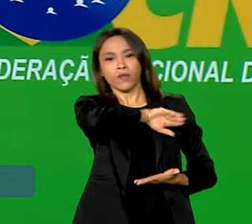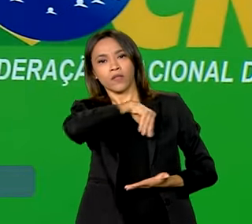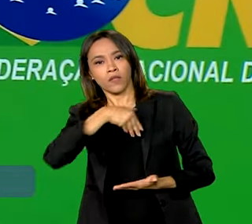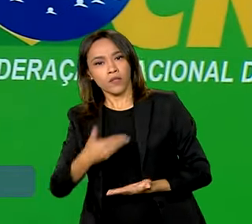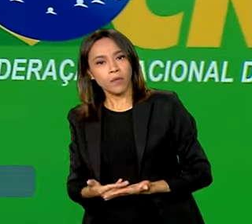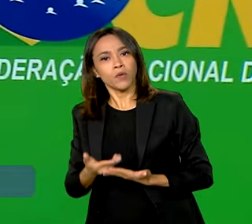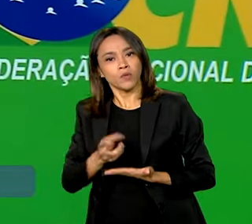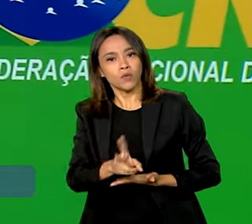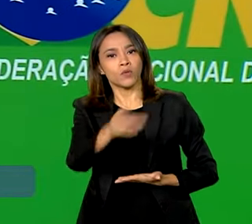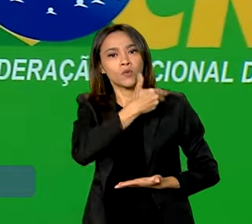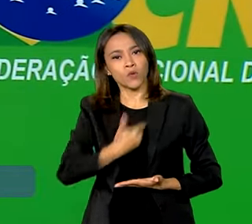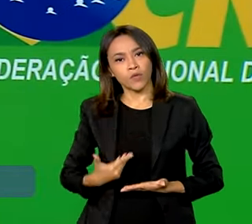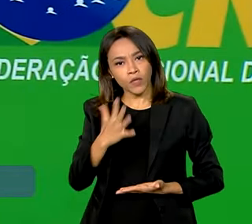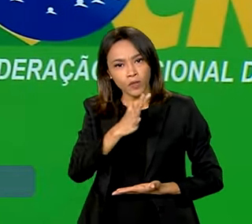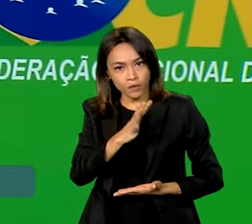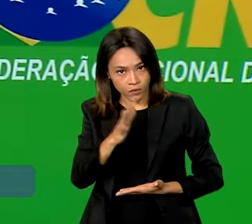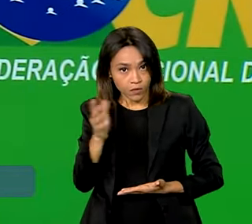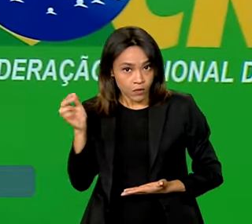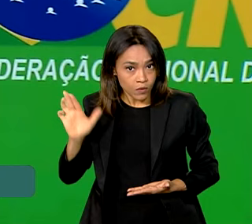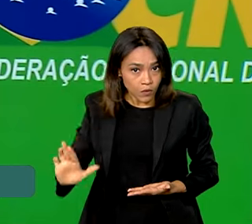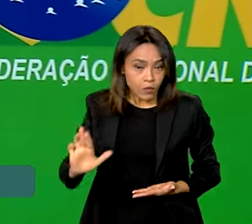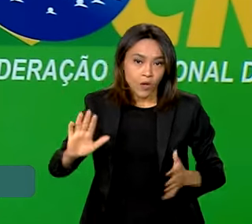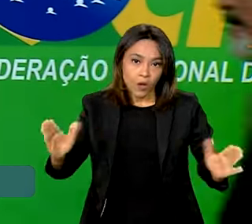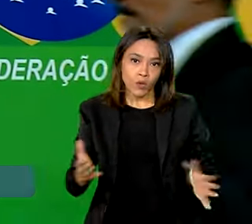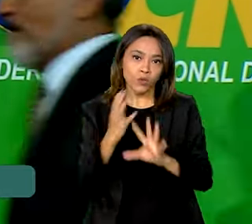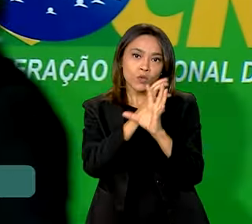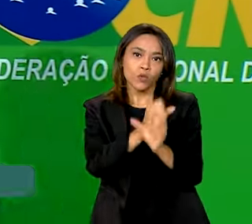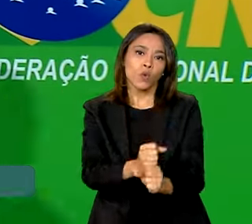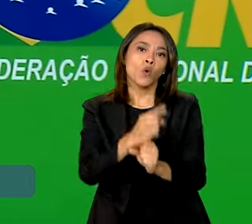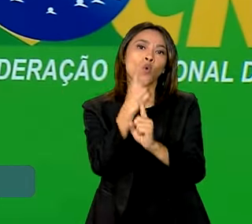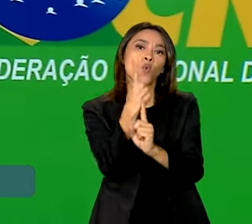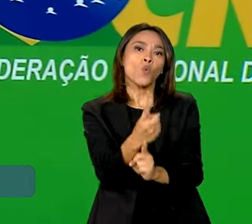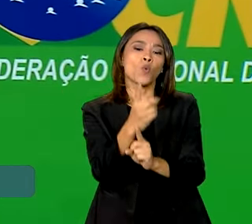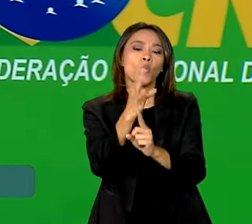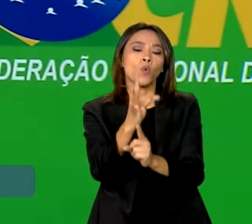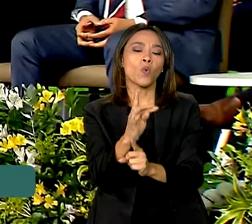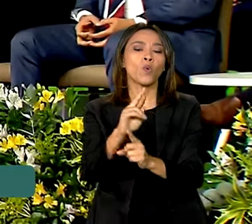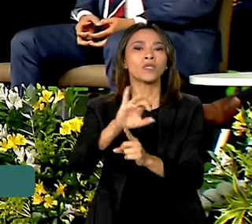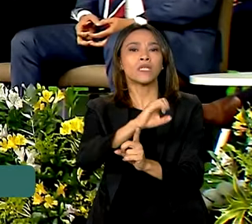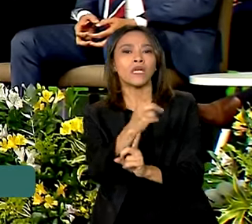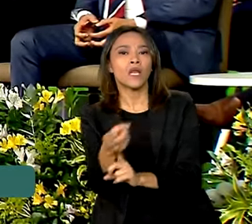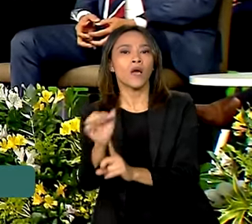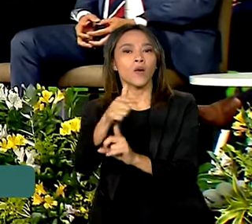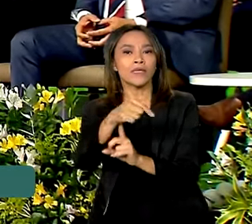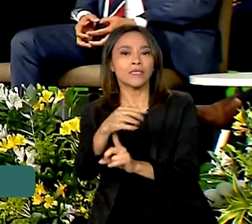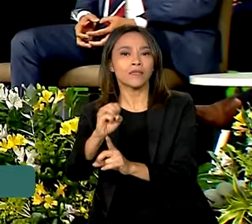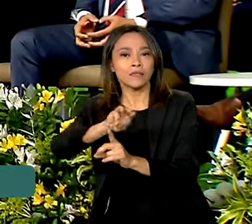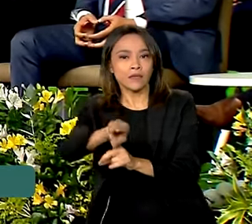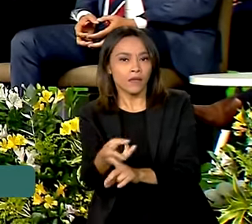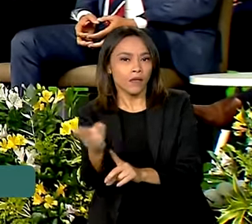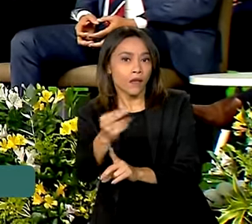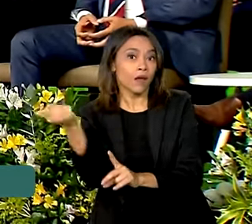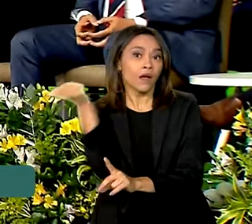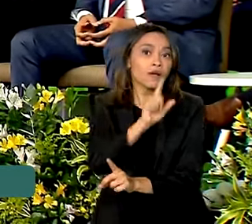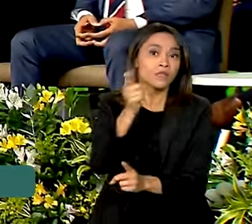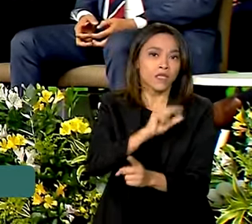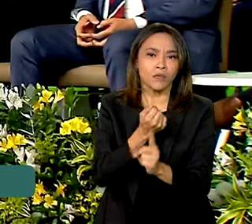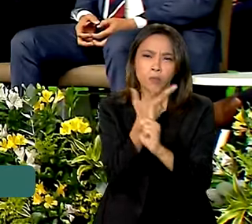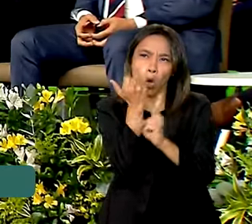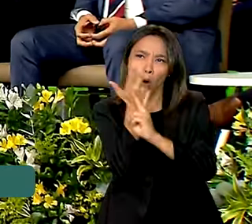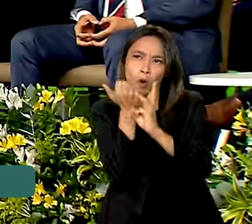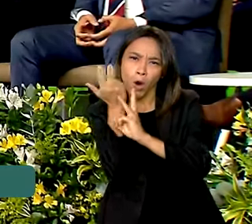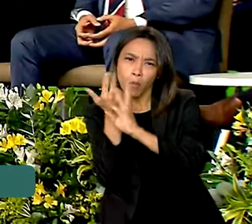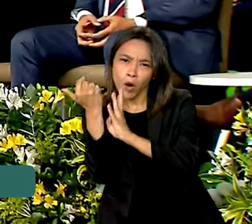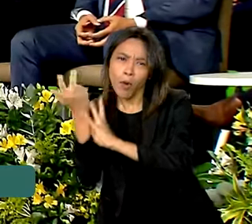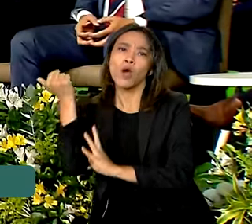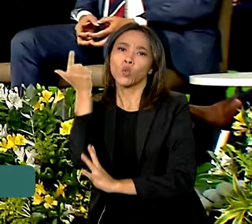governo Lula, chegam hoje a 1 trilhão e 700 bilhões de reais. Nós conseguimos vários avanços. Só agora,